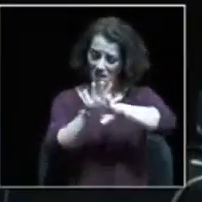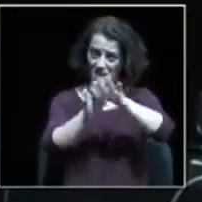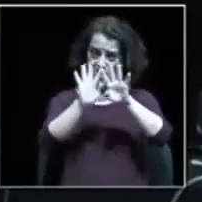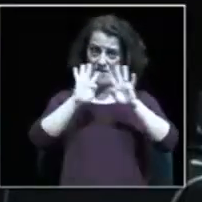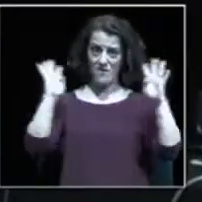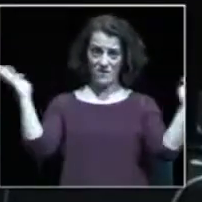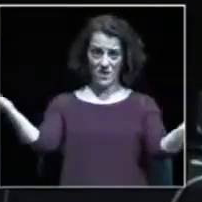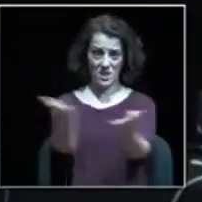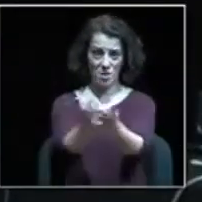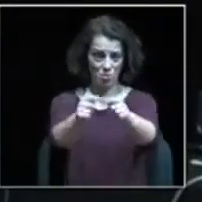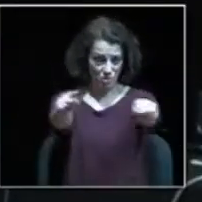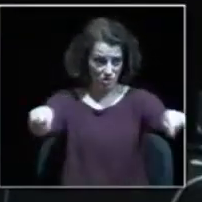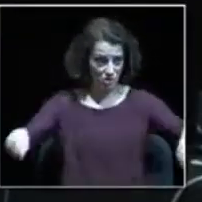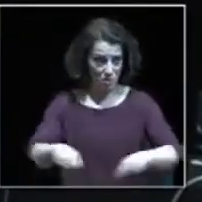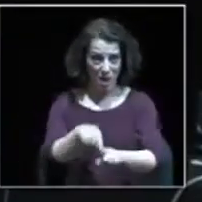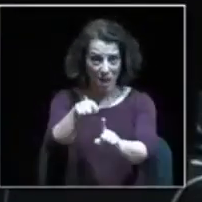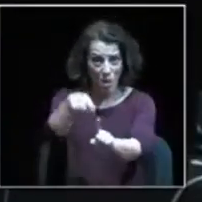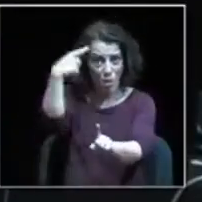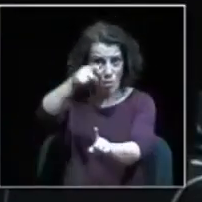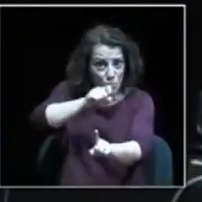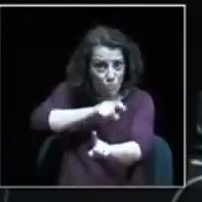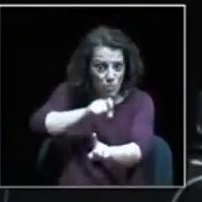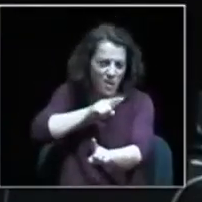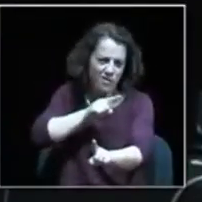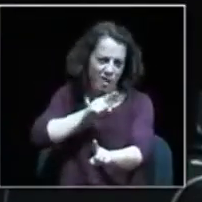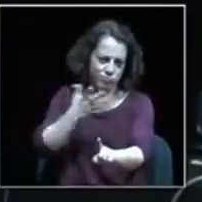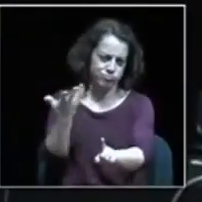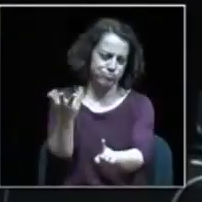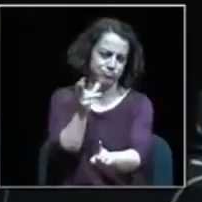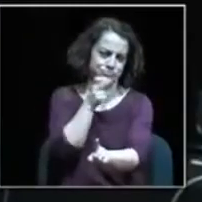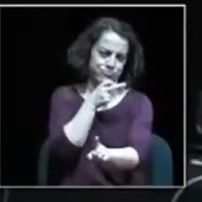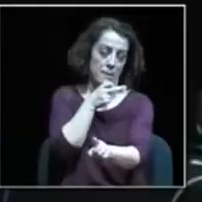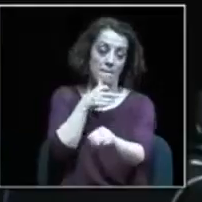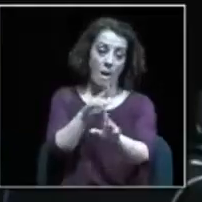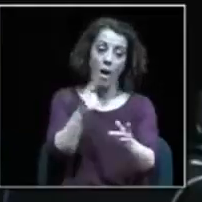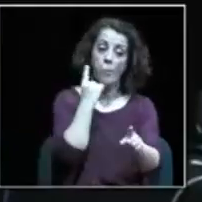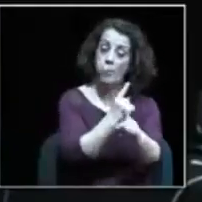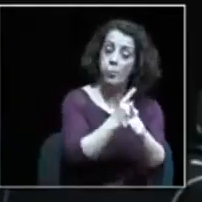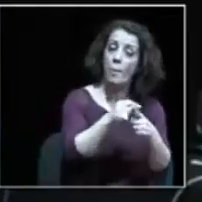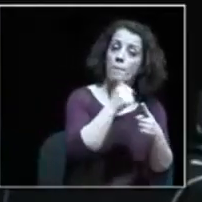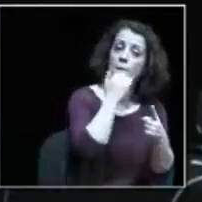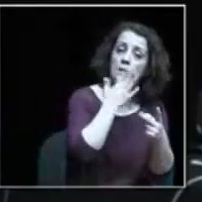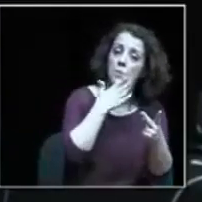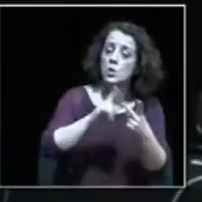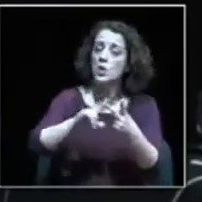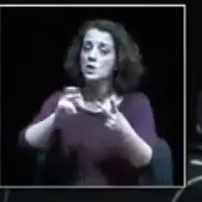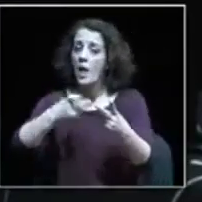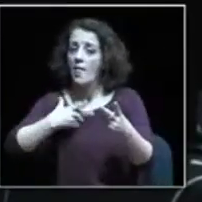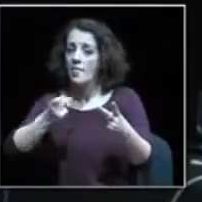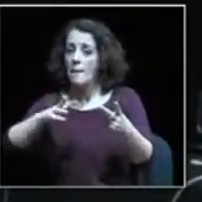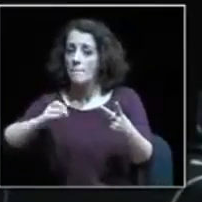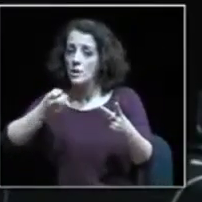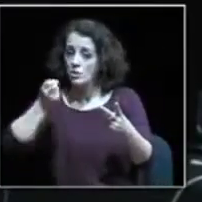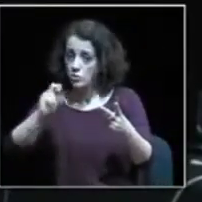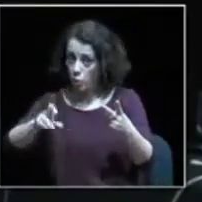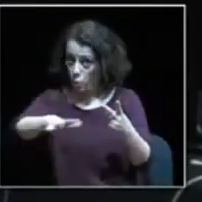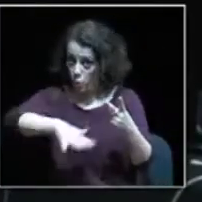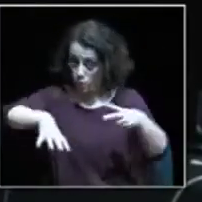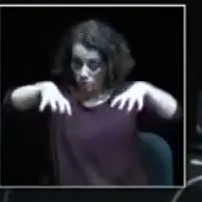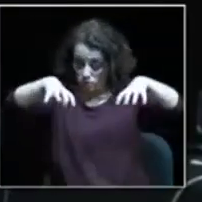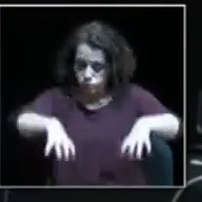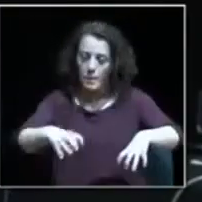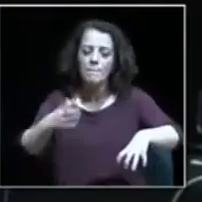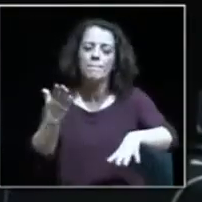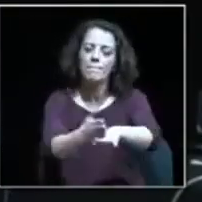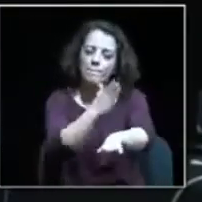espaços são a única solução. Tanto no Martim Nis como no Adamastor, o que era preciso era promover uma auscultação pública que